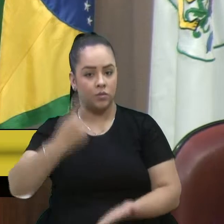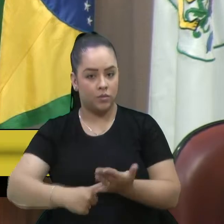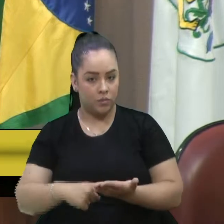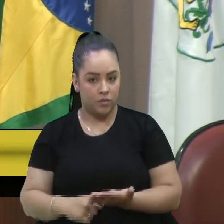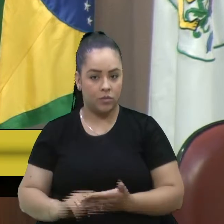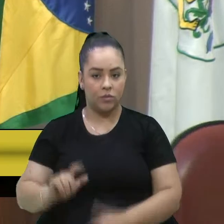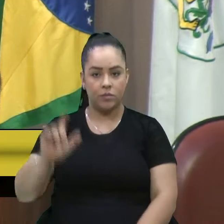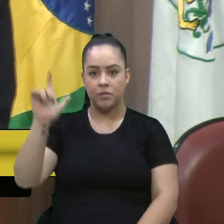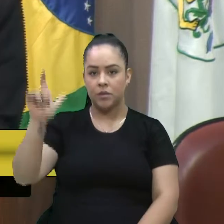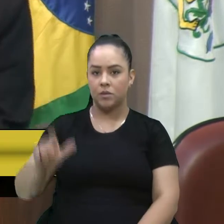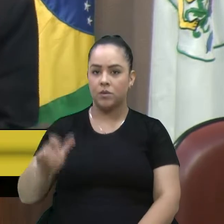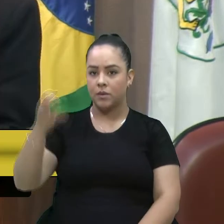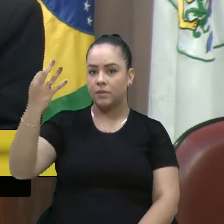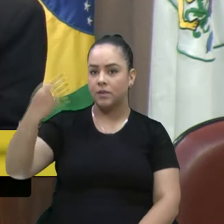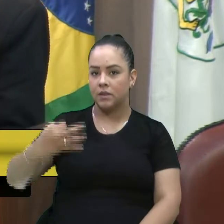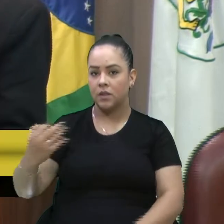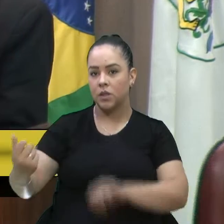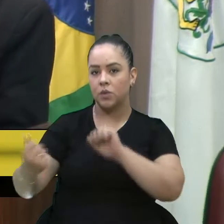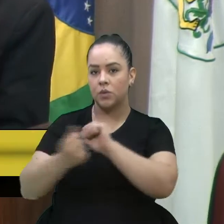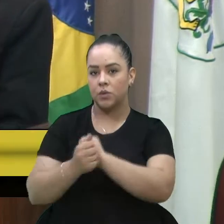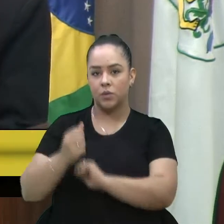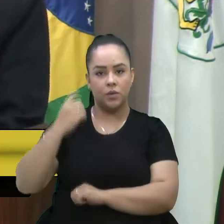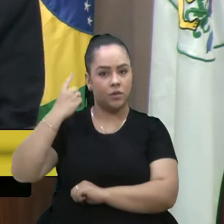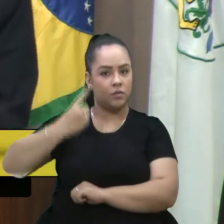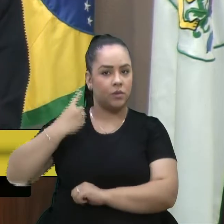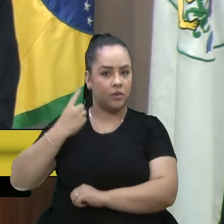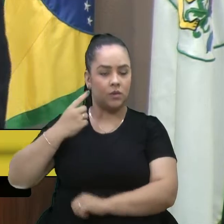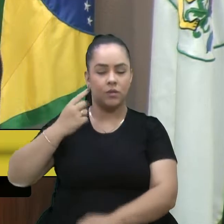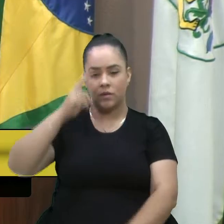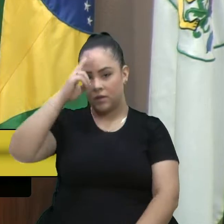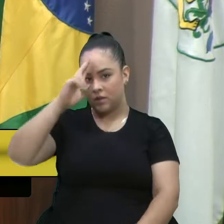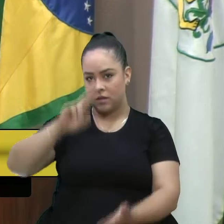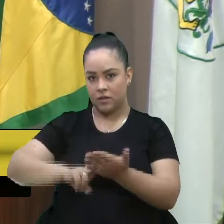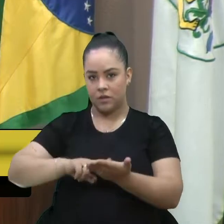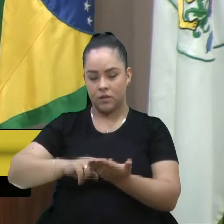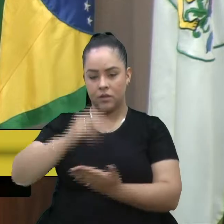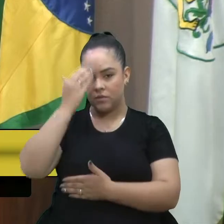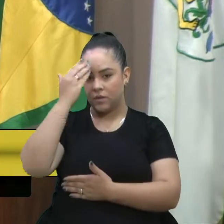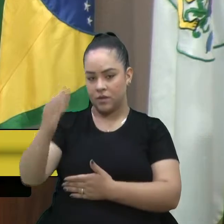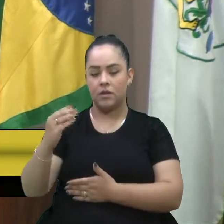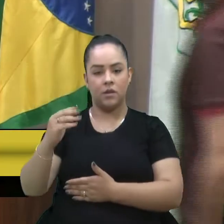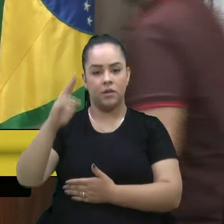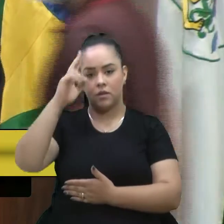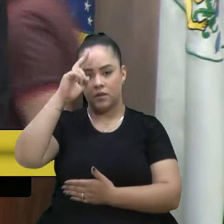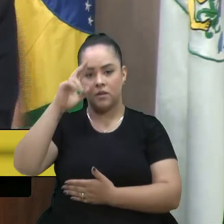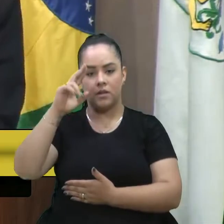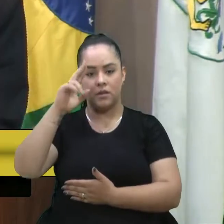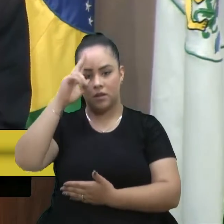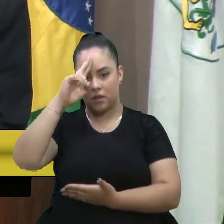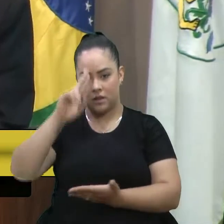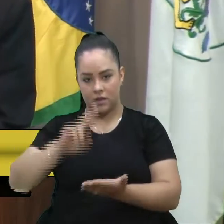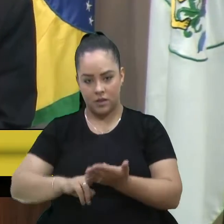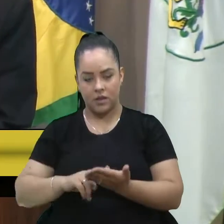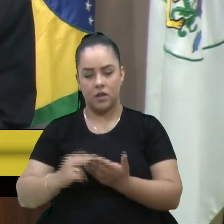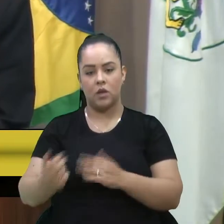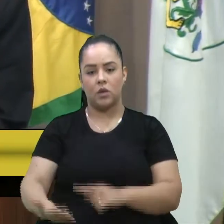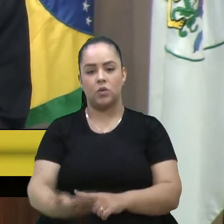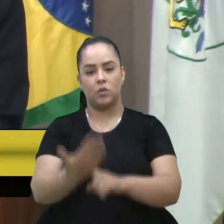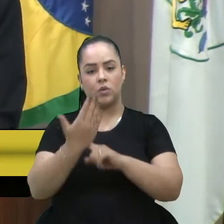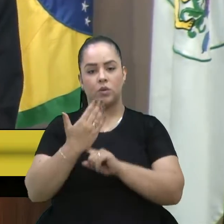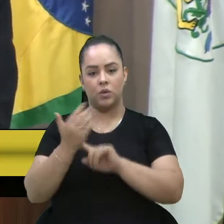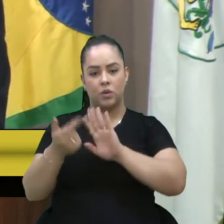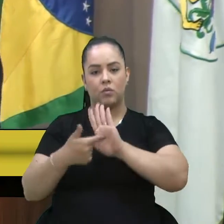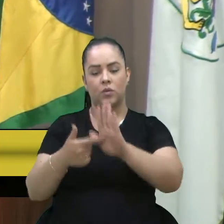certa, juntamente com o deputado Neri. E agradeço ao deputado Neri, que está me dando essa grande força. Mostro o quanto é